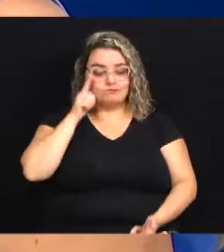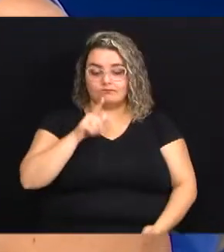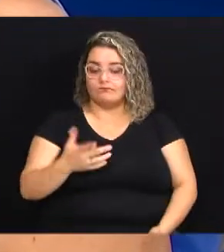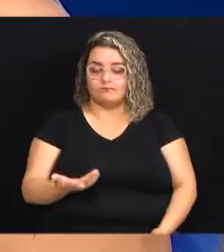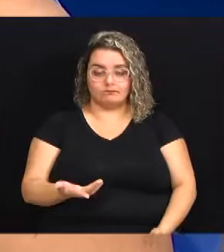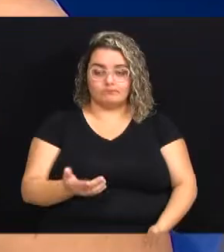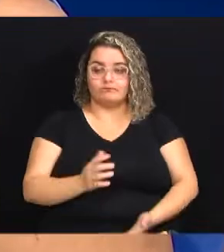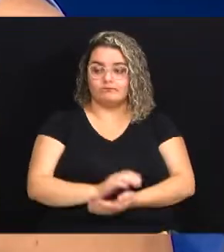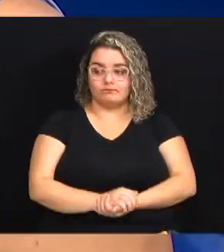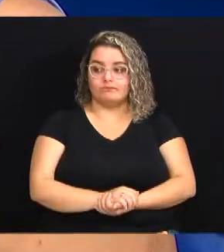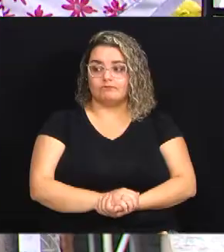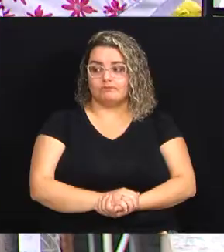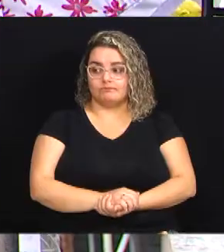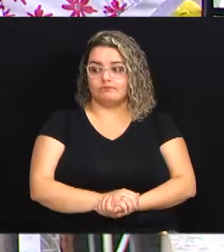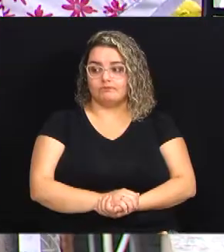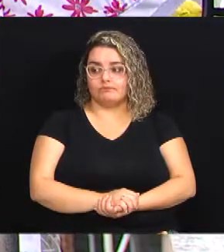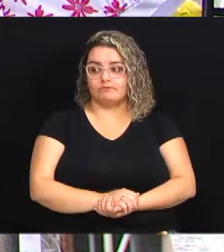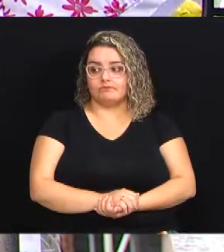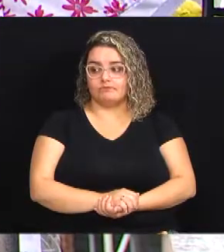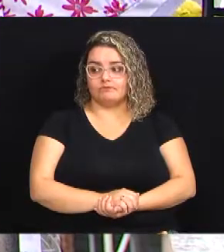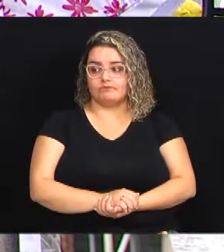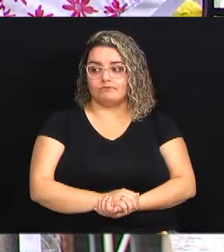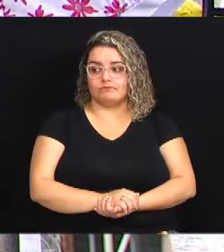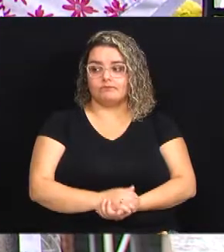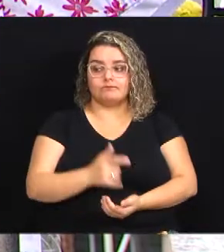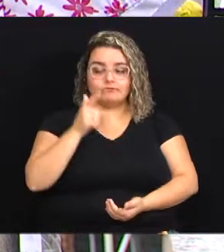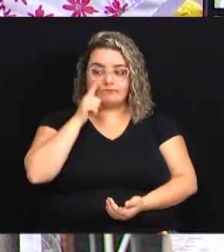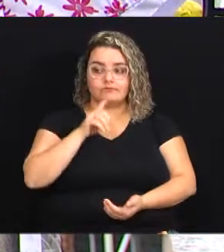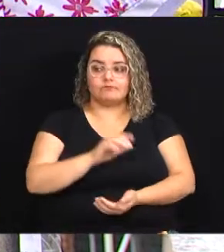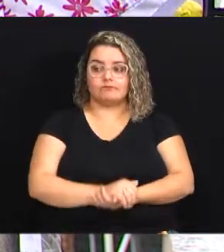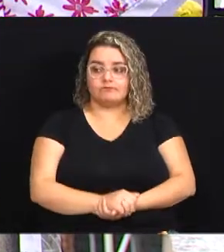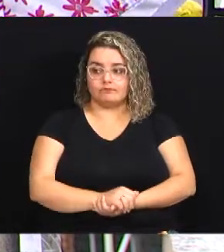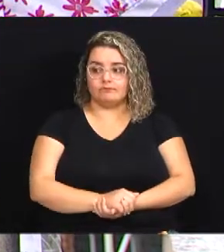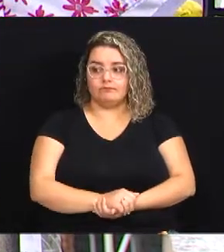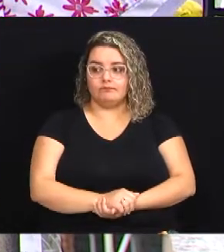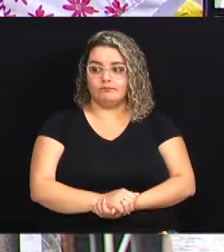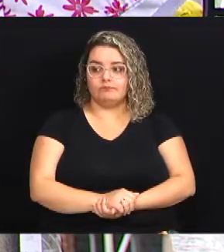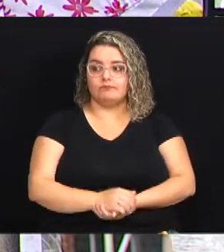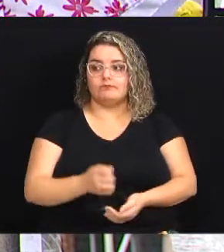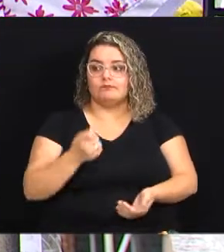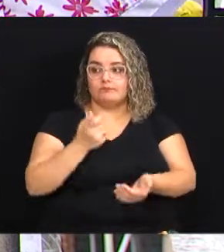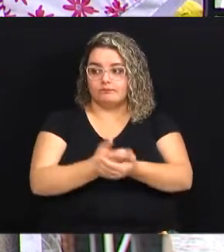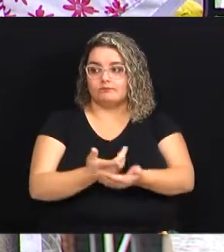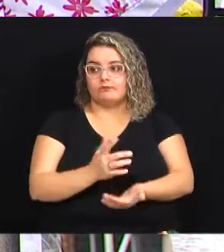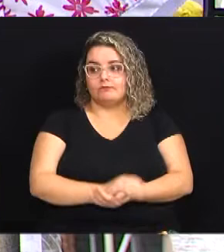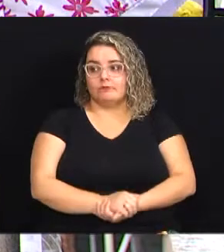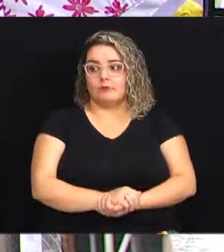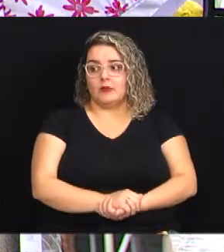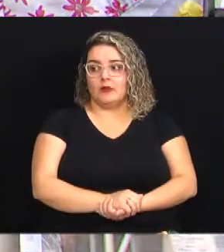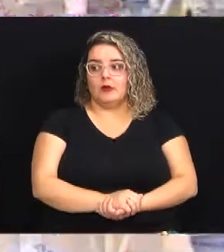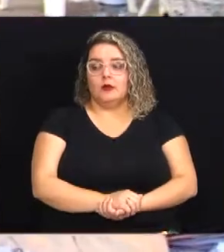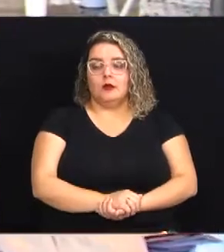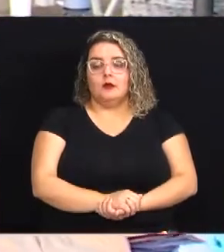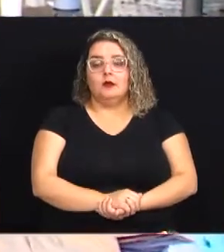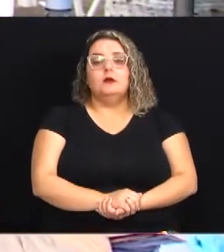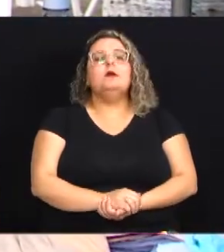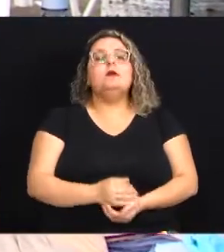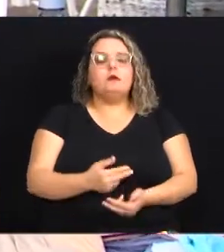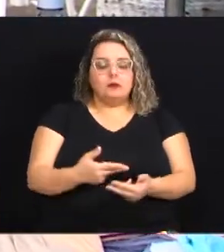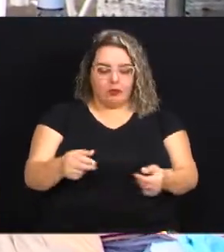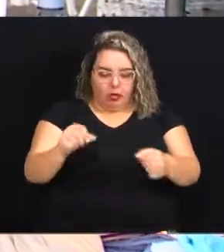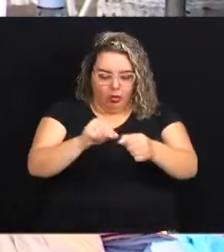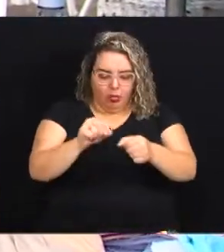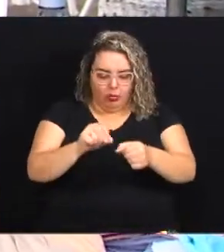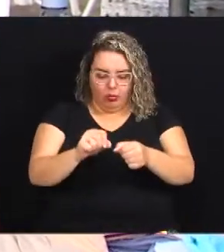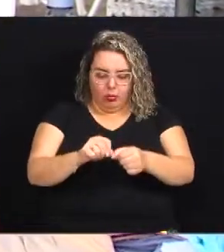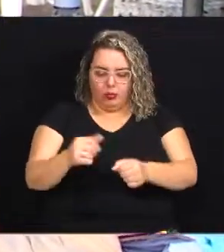não conseguir conseguir repor aí pagar né as compras que faz você disse que nesses